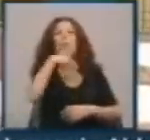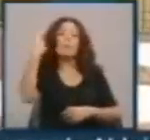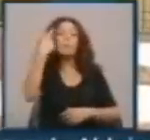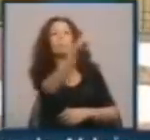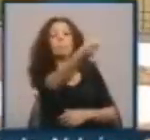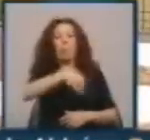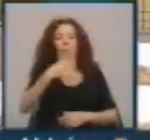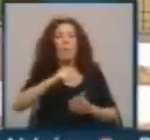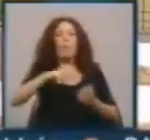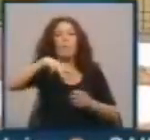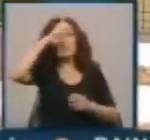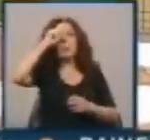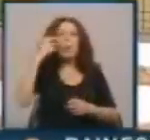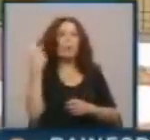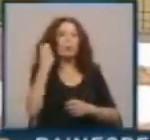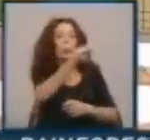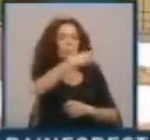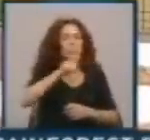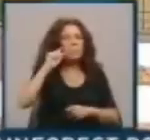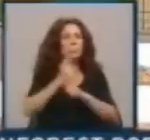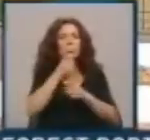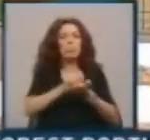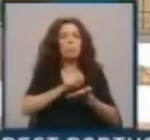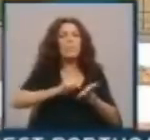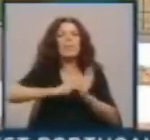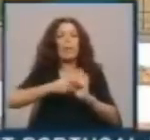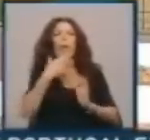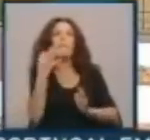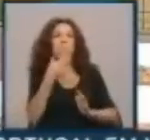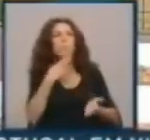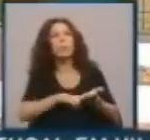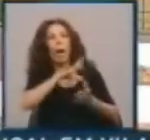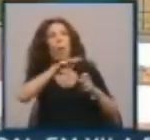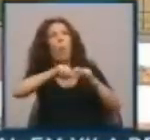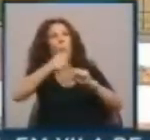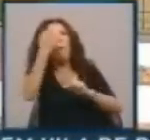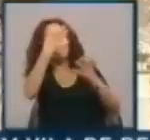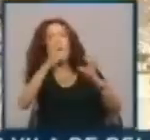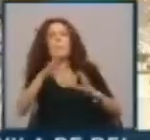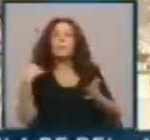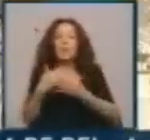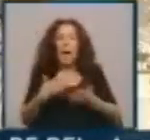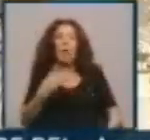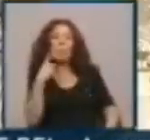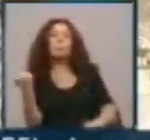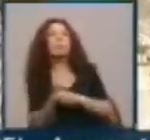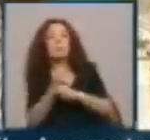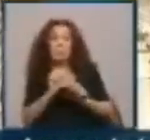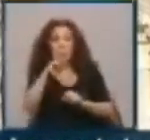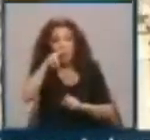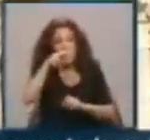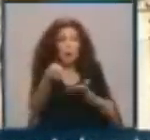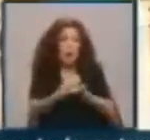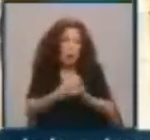Ministério da Agricultura, confirmaram, de facto, o estado de perigo eminente, mas até agora intervenção nenhuma. E se no exterior o mau